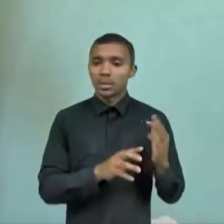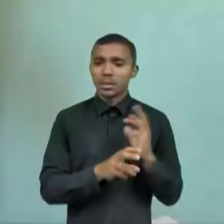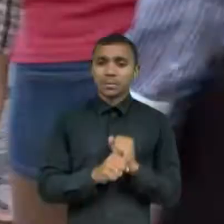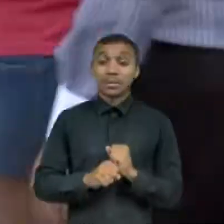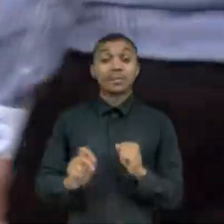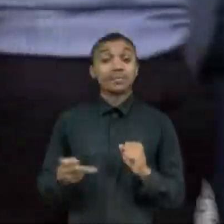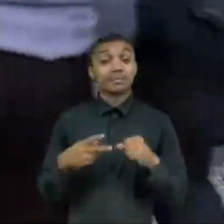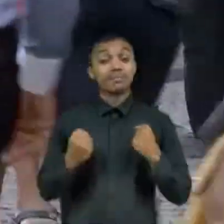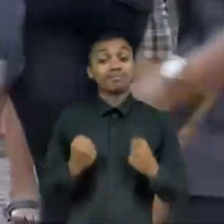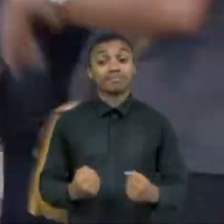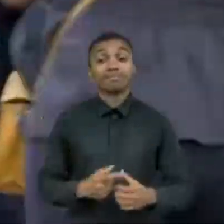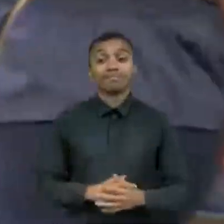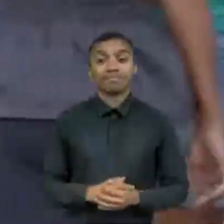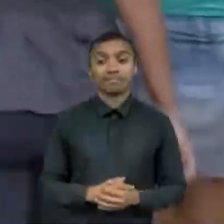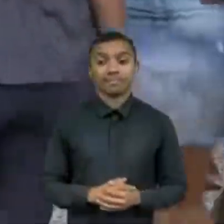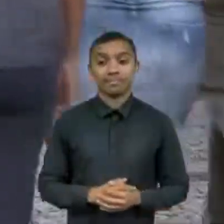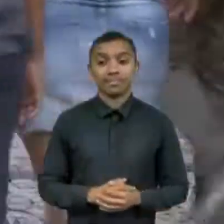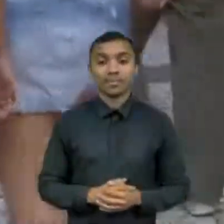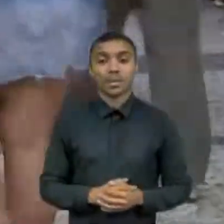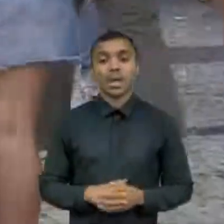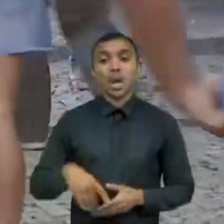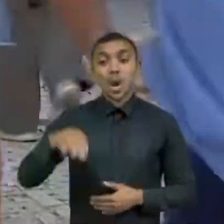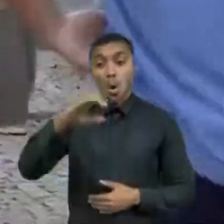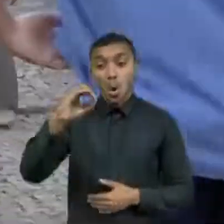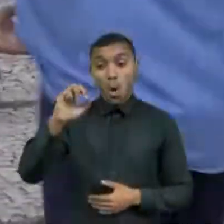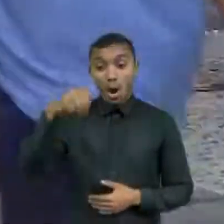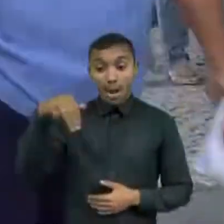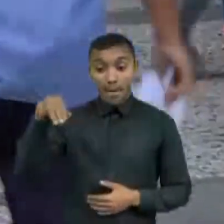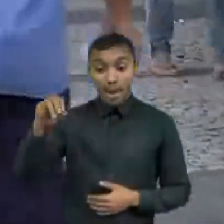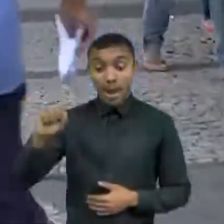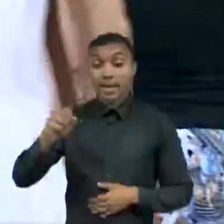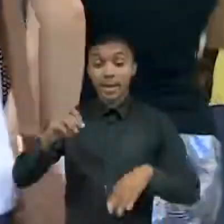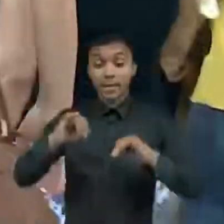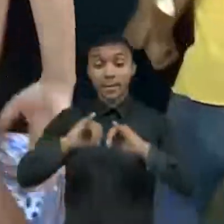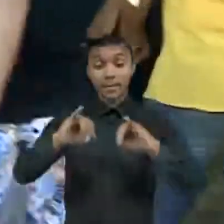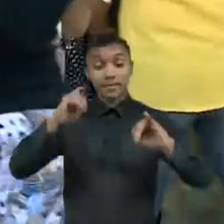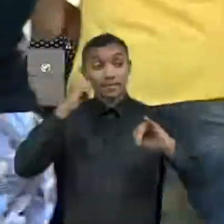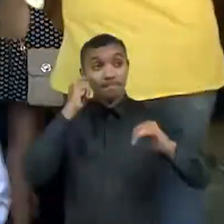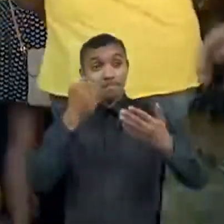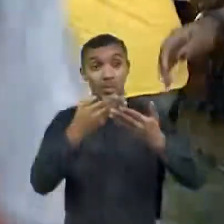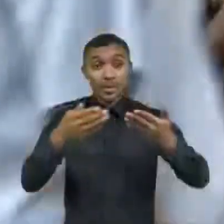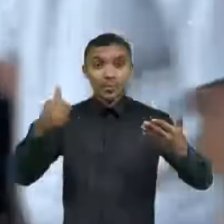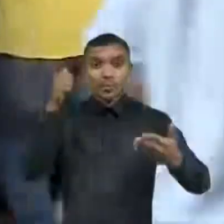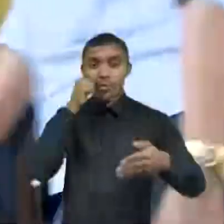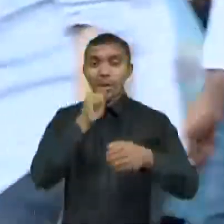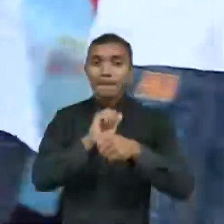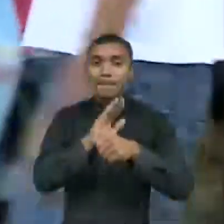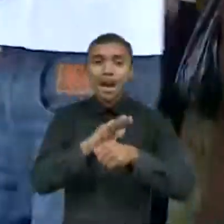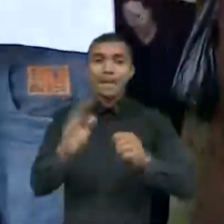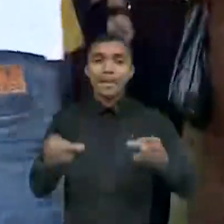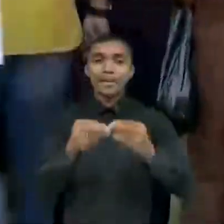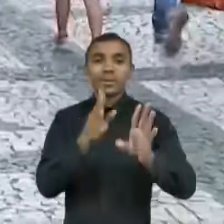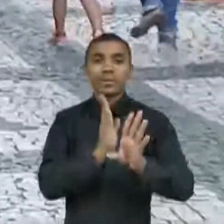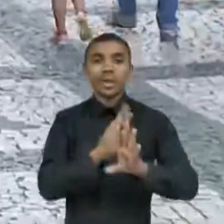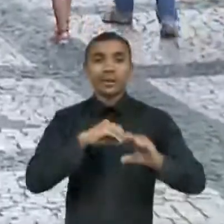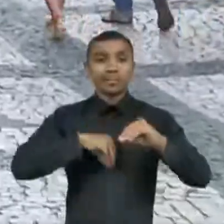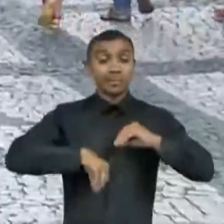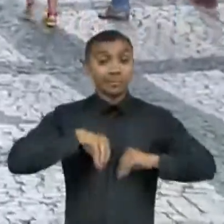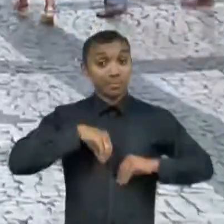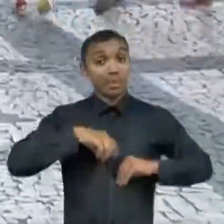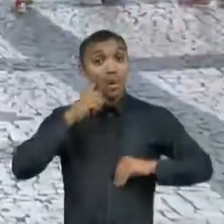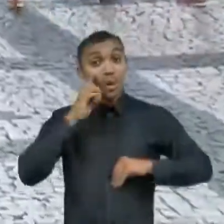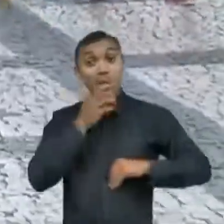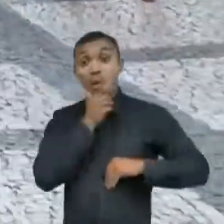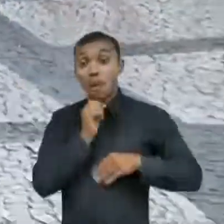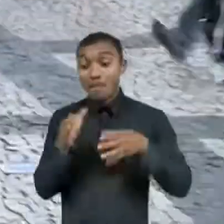para as mulheres. Segundo a OMS, as mulheres são, de maneira geral, mais afetadas pela depressão do que os homens. Uma tendência